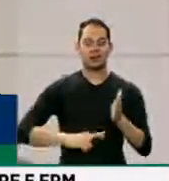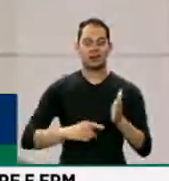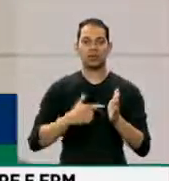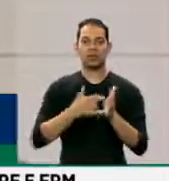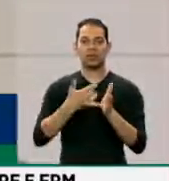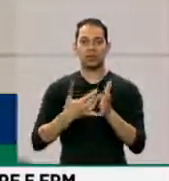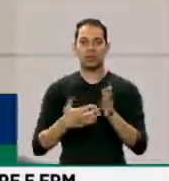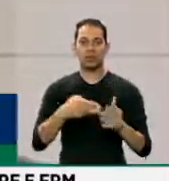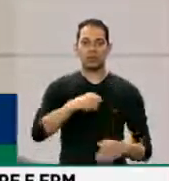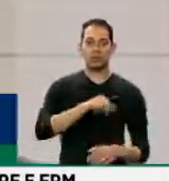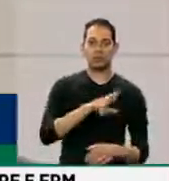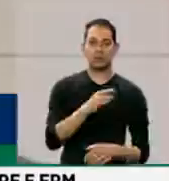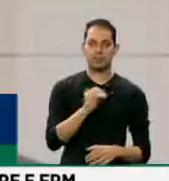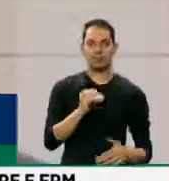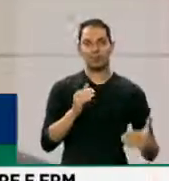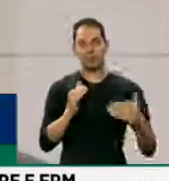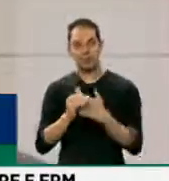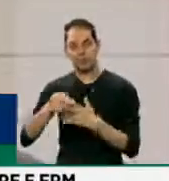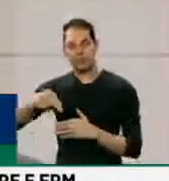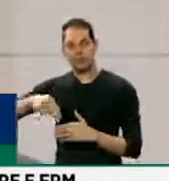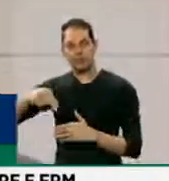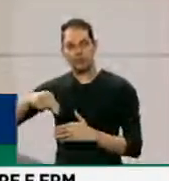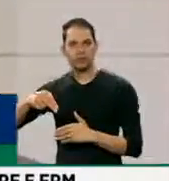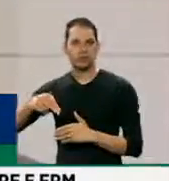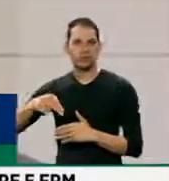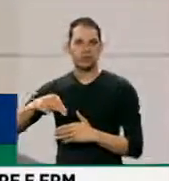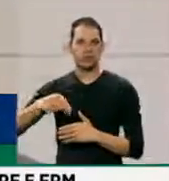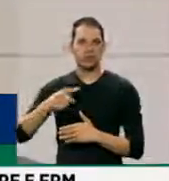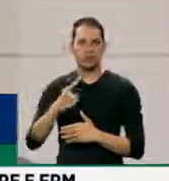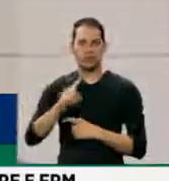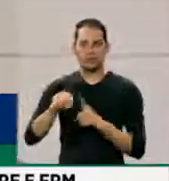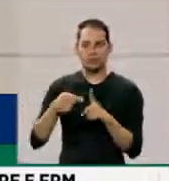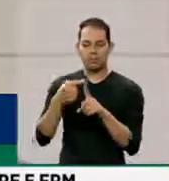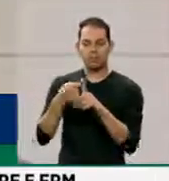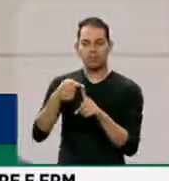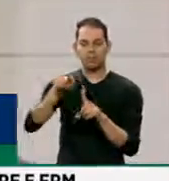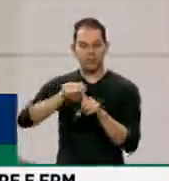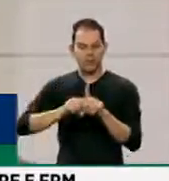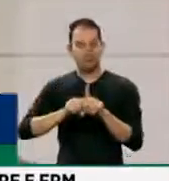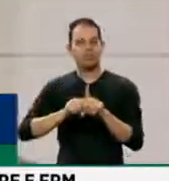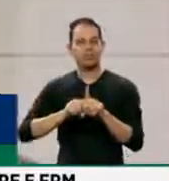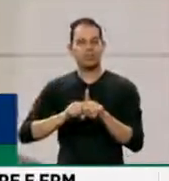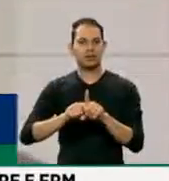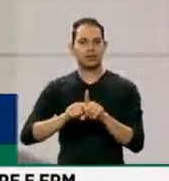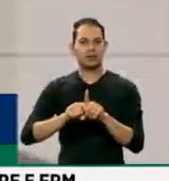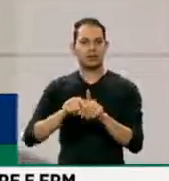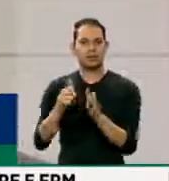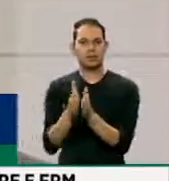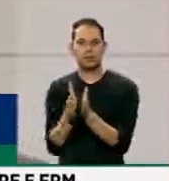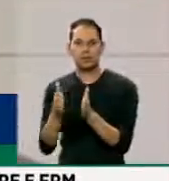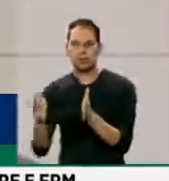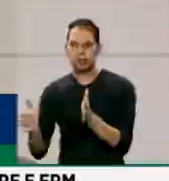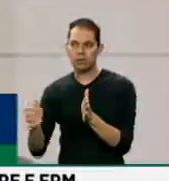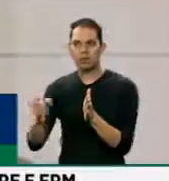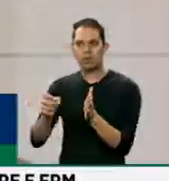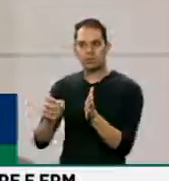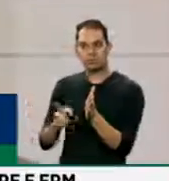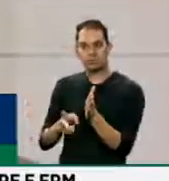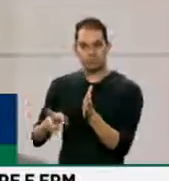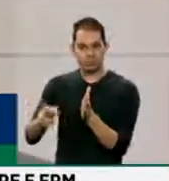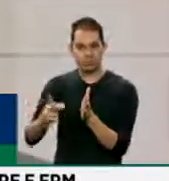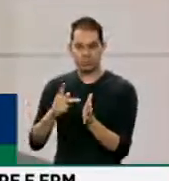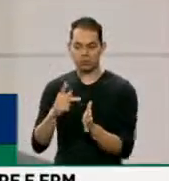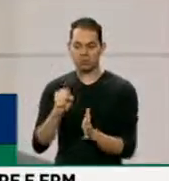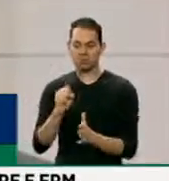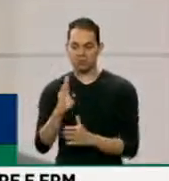deixando apenas um mês da decretação do estado de calamidade de fora do prazo proposto originalmente pelo PSB.